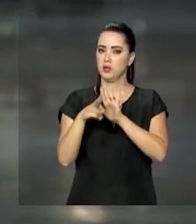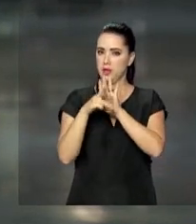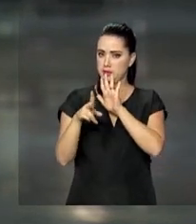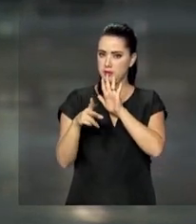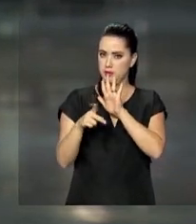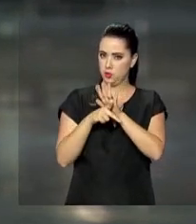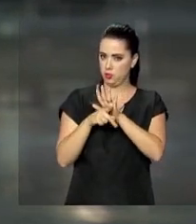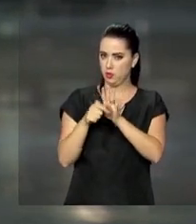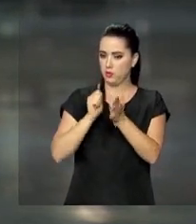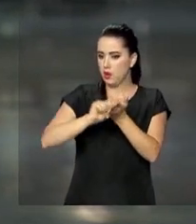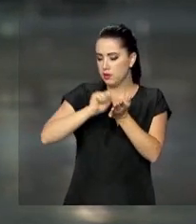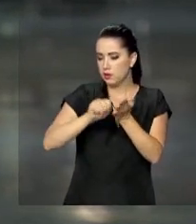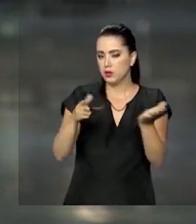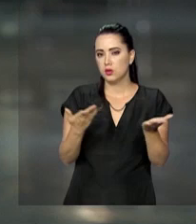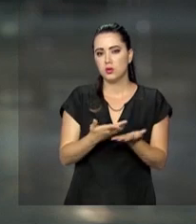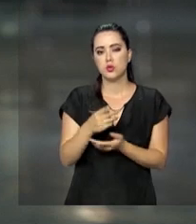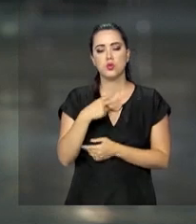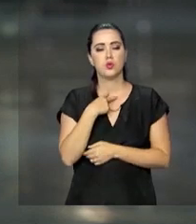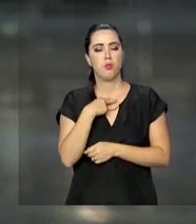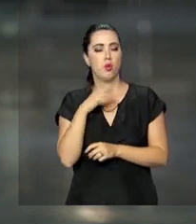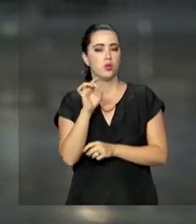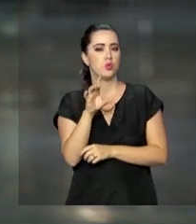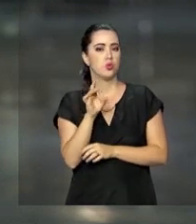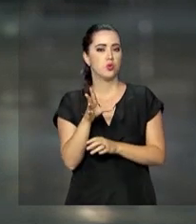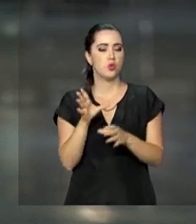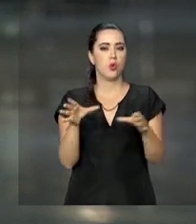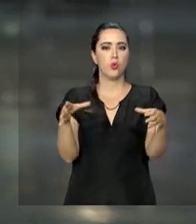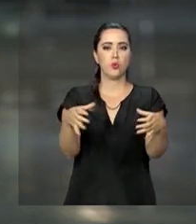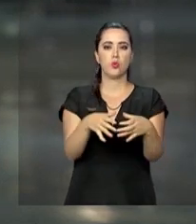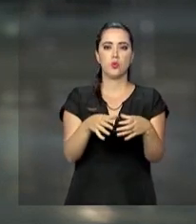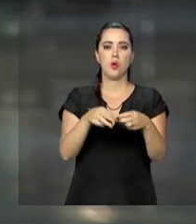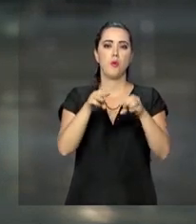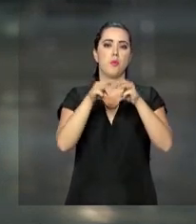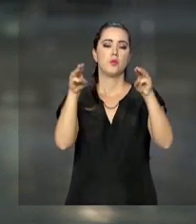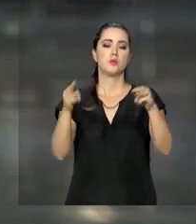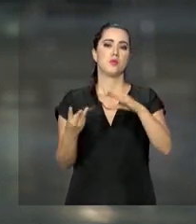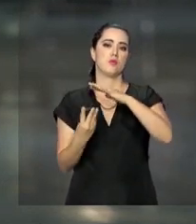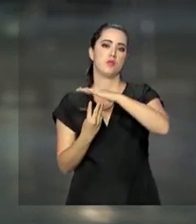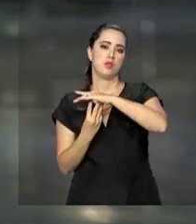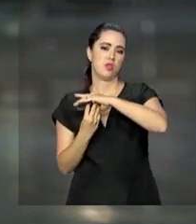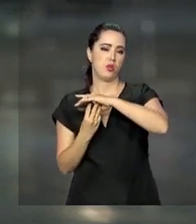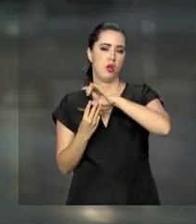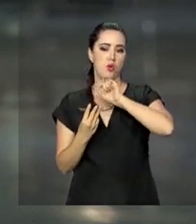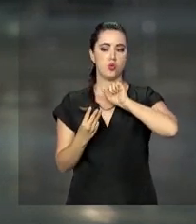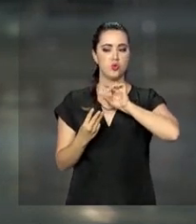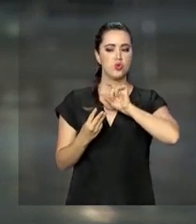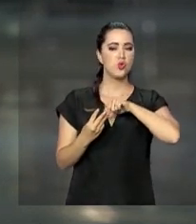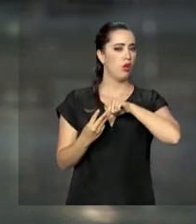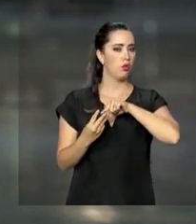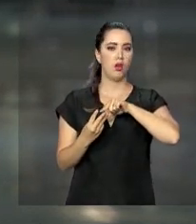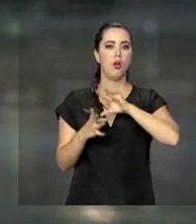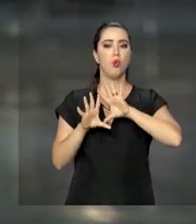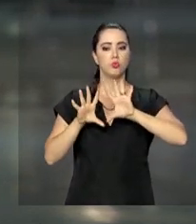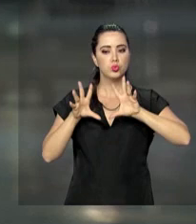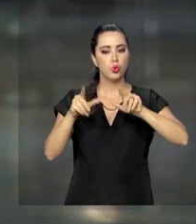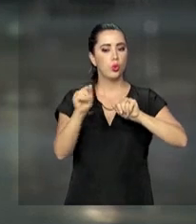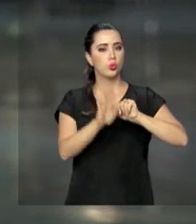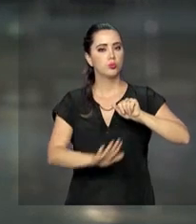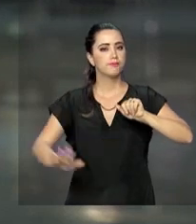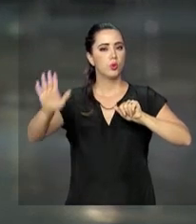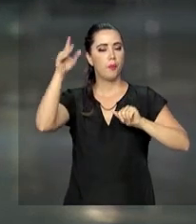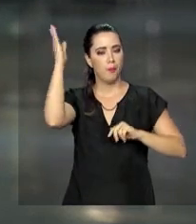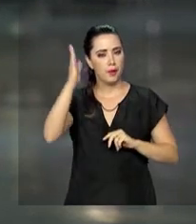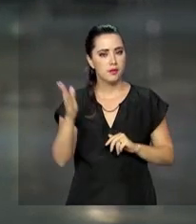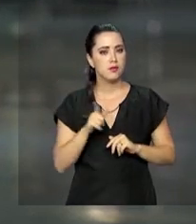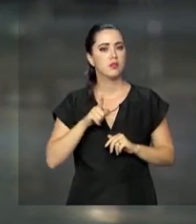adotadas não ficarão restritas ao Museu Nacional do Rio de Janeiro, porque foi observado,